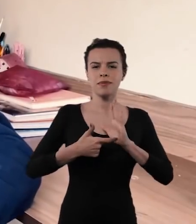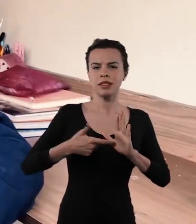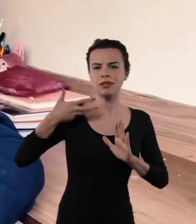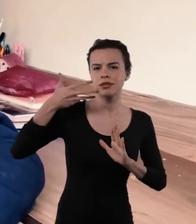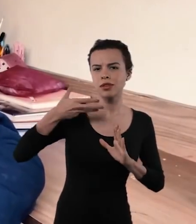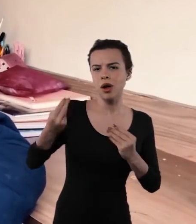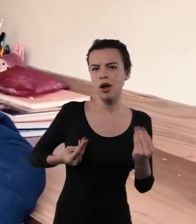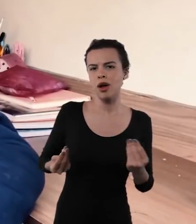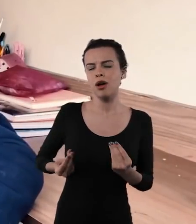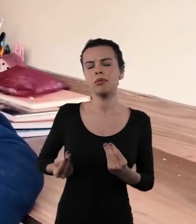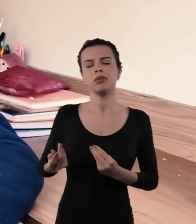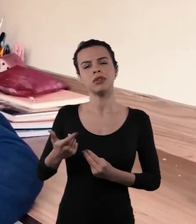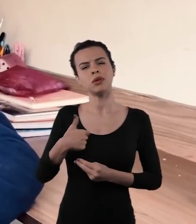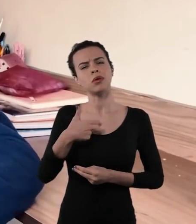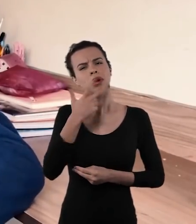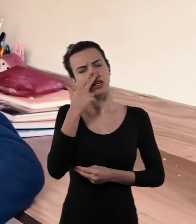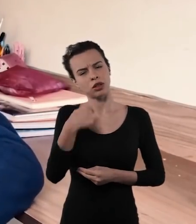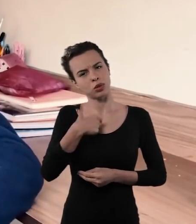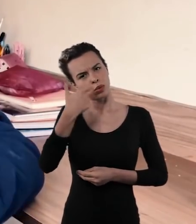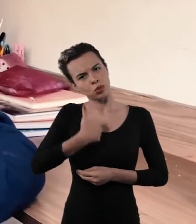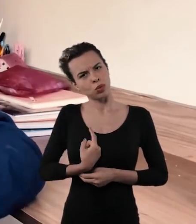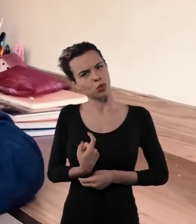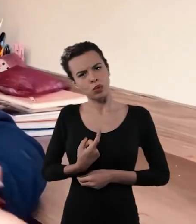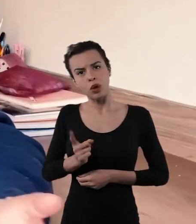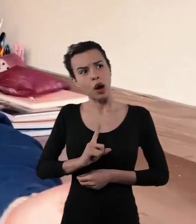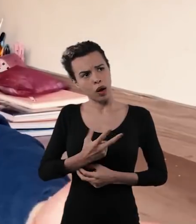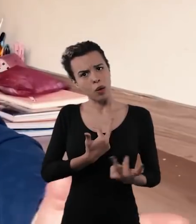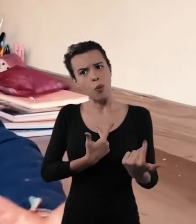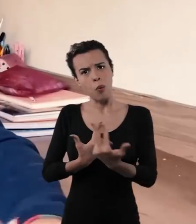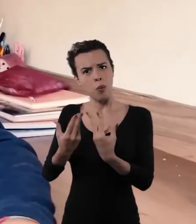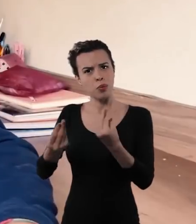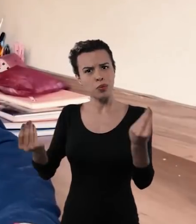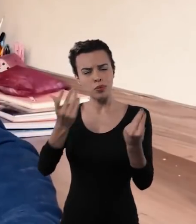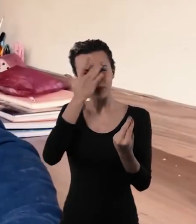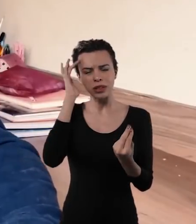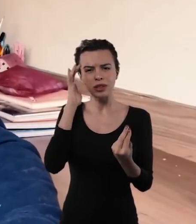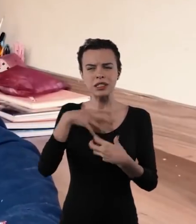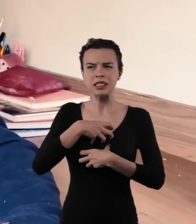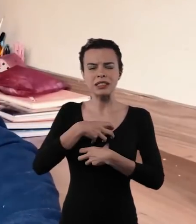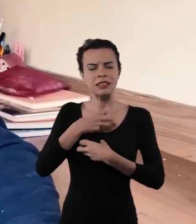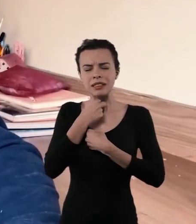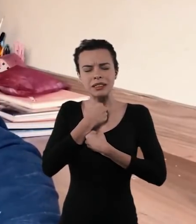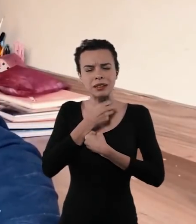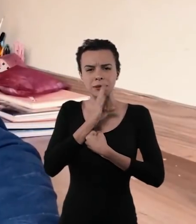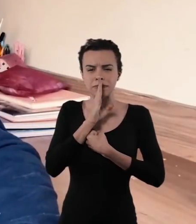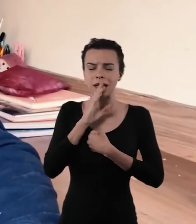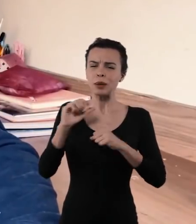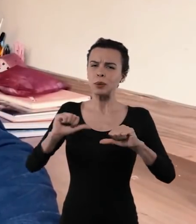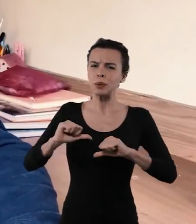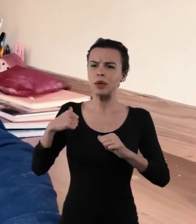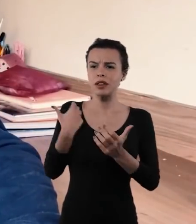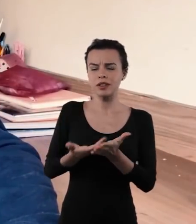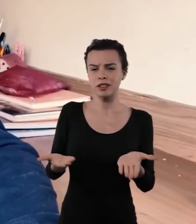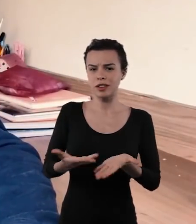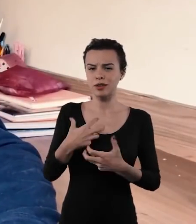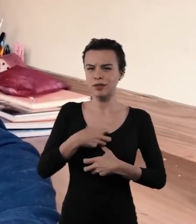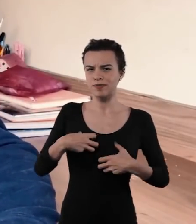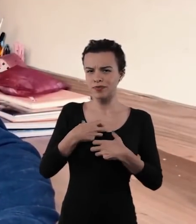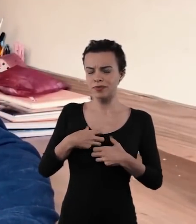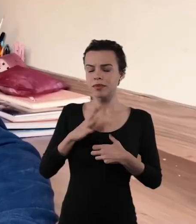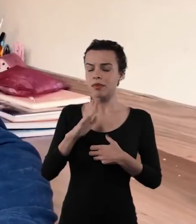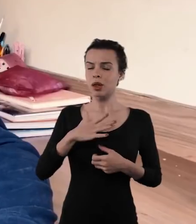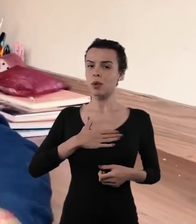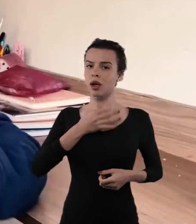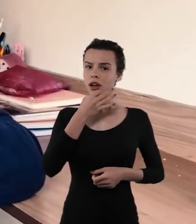bem, como apresentar um seminário, então eu acho que não só eu, como muitos alunos se sentem prendidos nisso e é péssimo trazer isso com a gente até